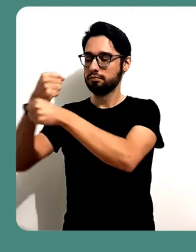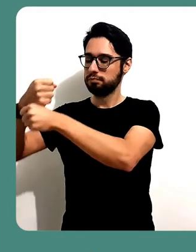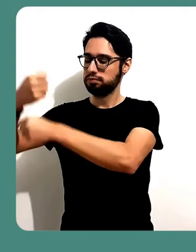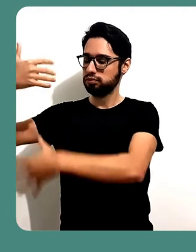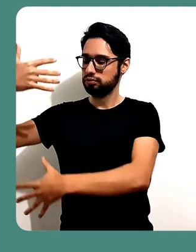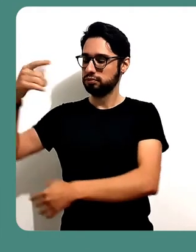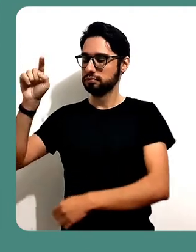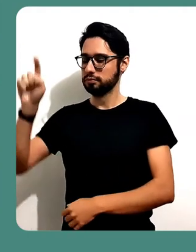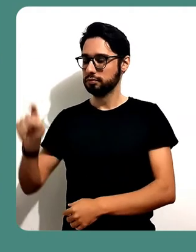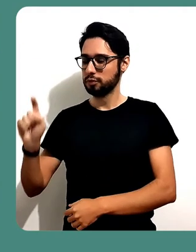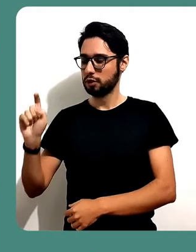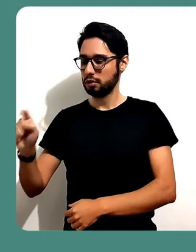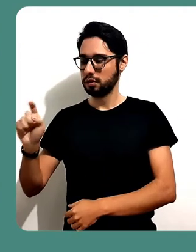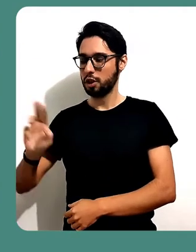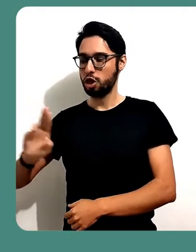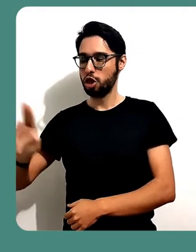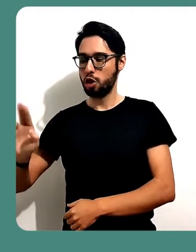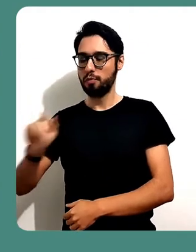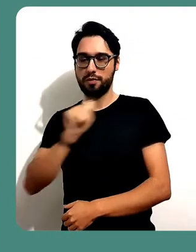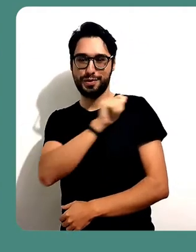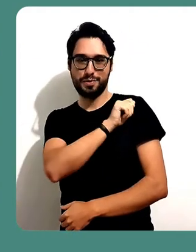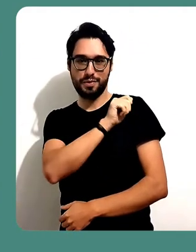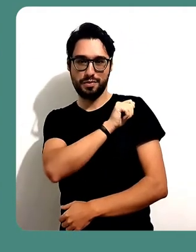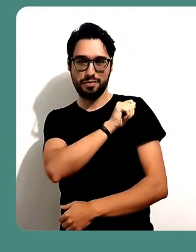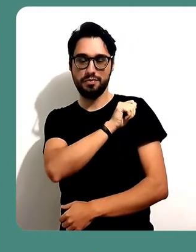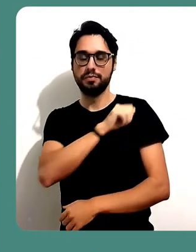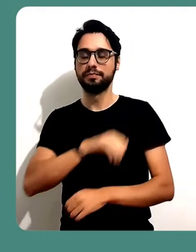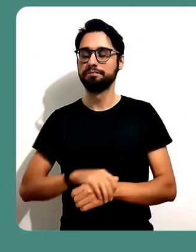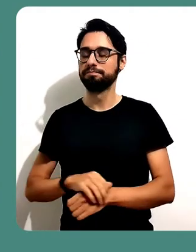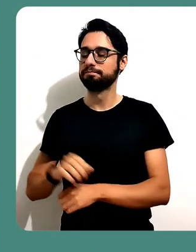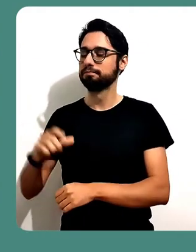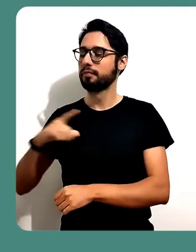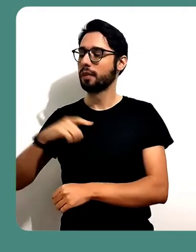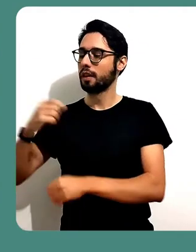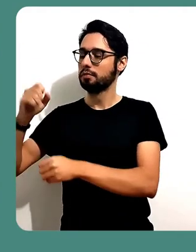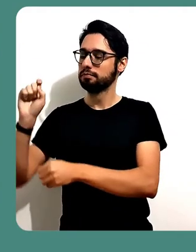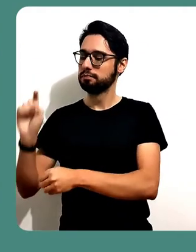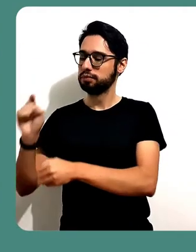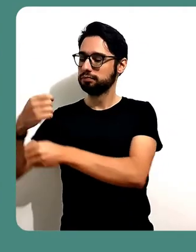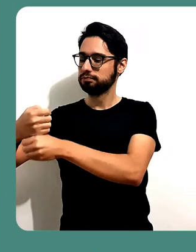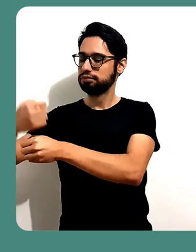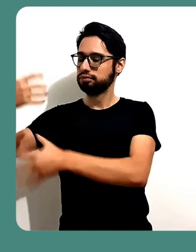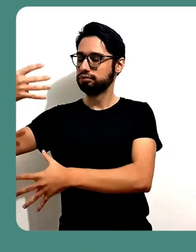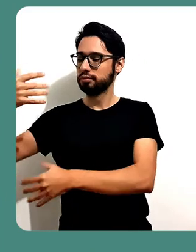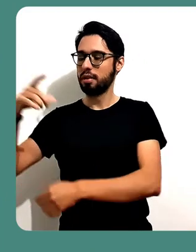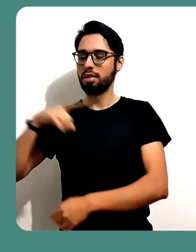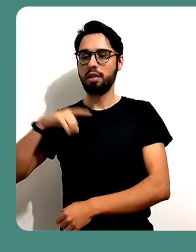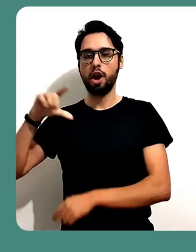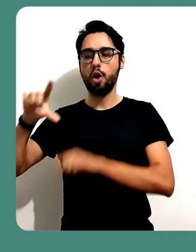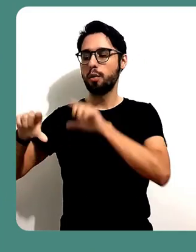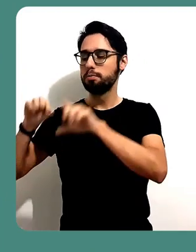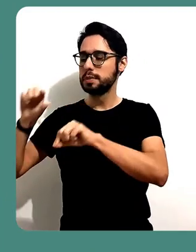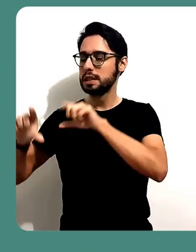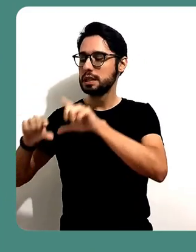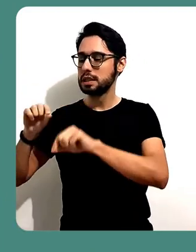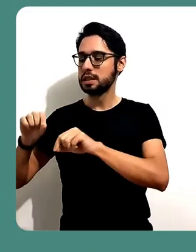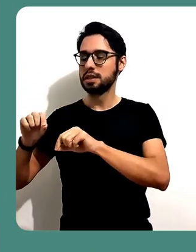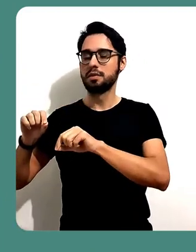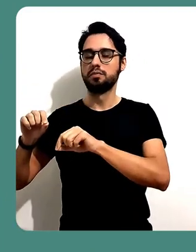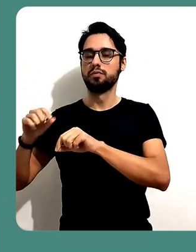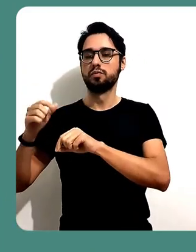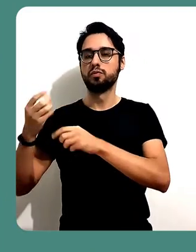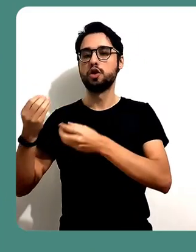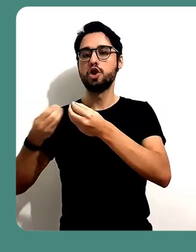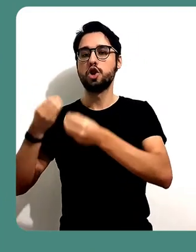vir aqui no nome do aluno, clicar no nome dele, e ao clicar no nome dele vão aparecer opções